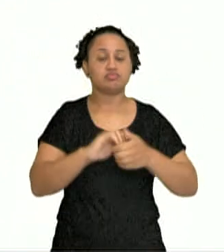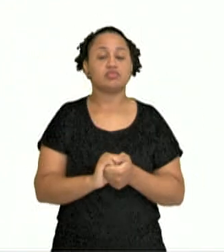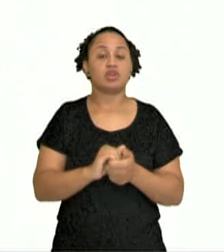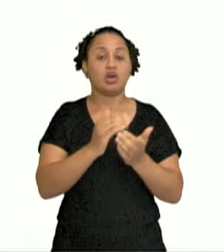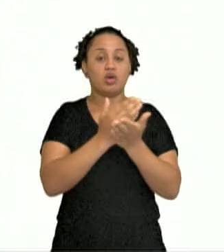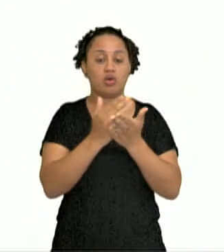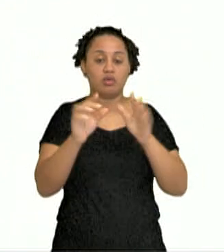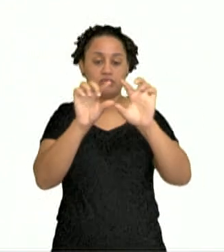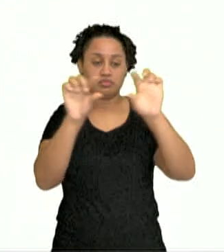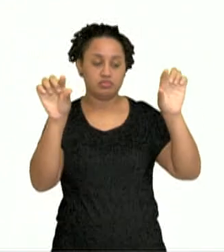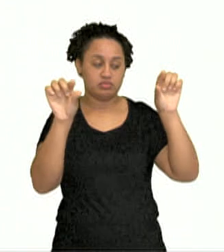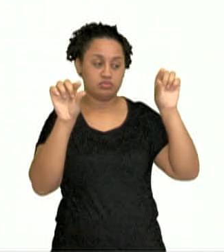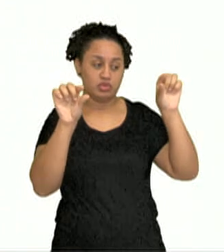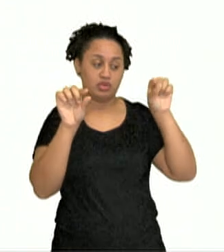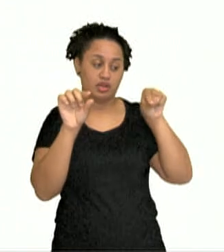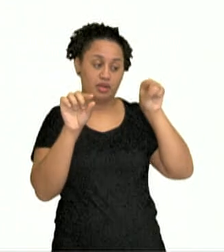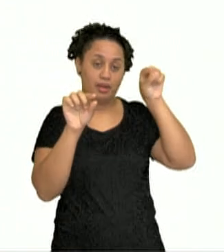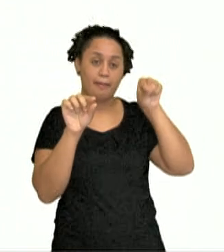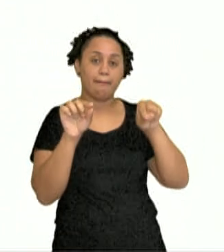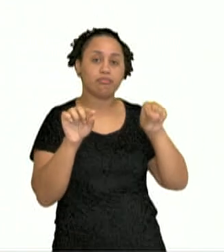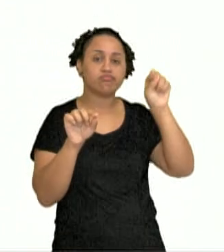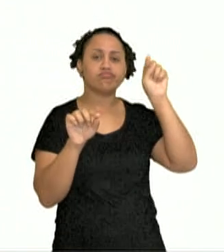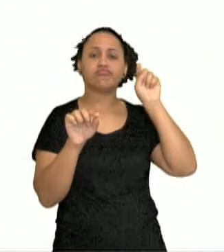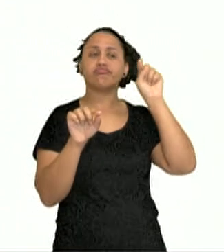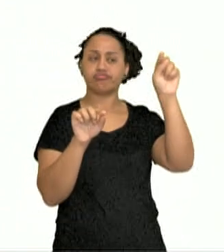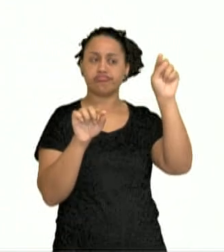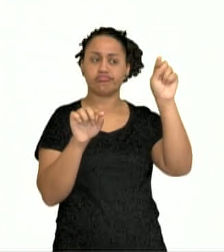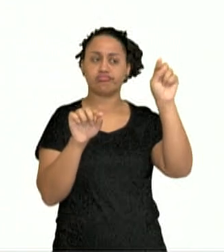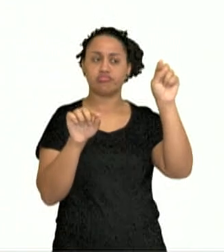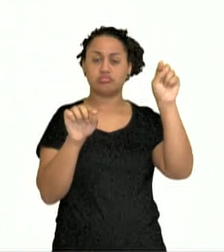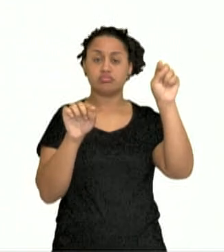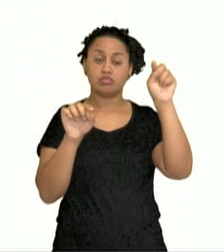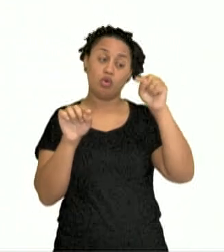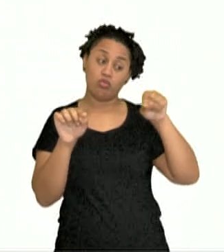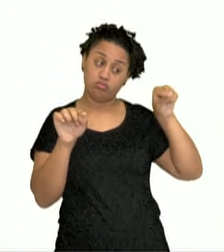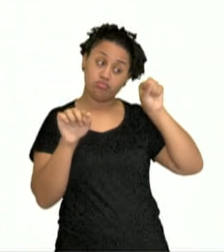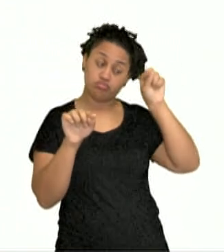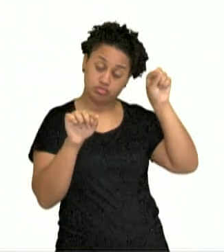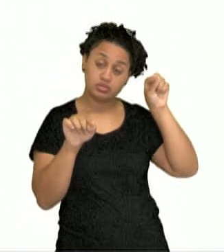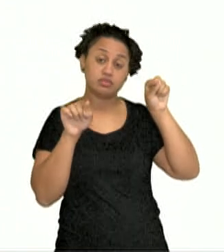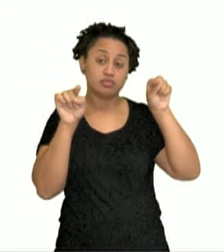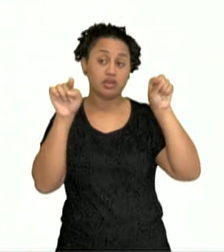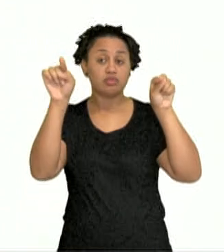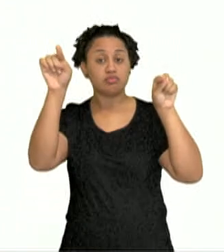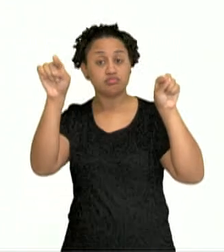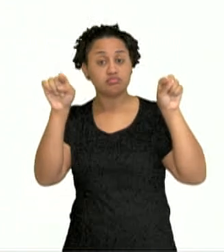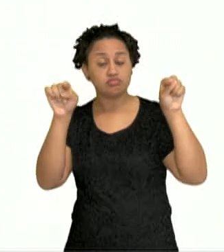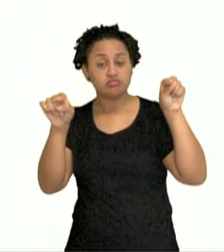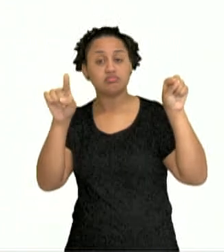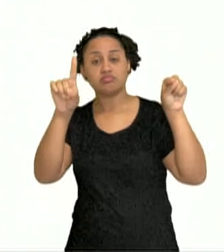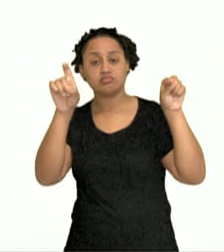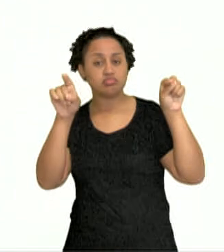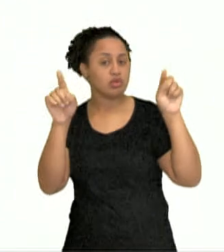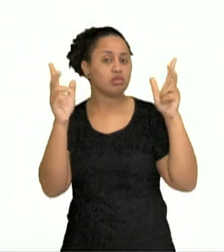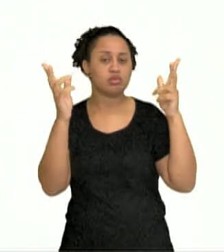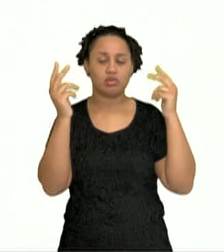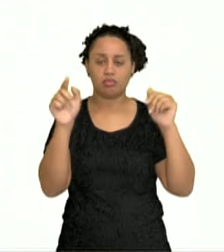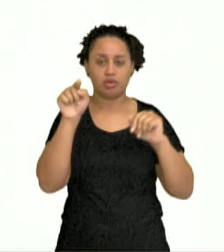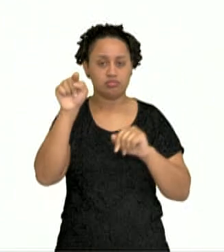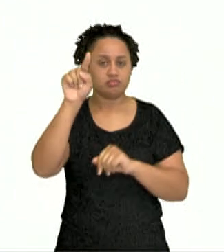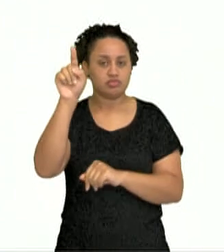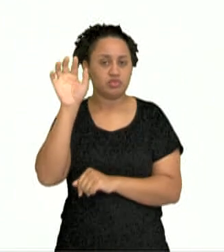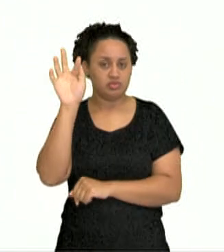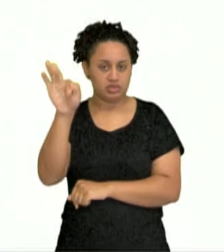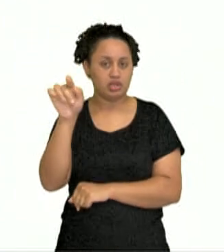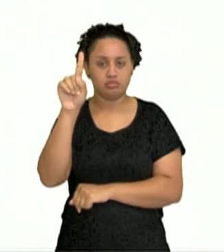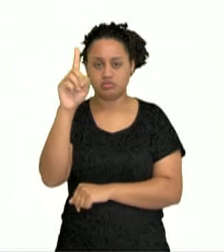frase, eles são colocados invertidos, de ponta cabeça. E aí, no final, eles são colocados normalmente igual em português.